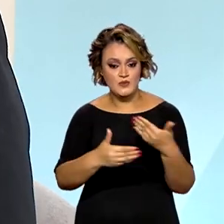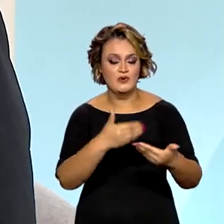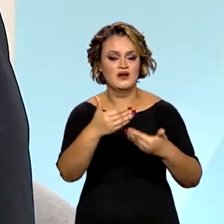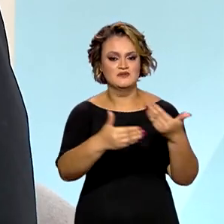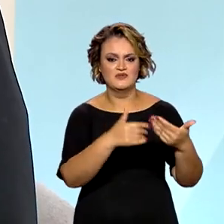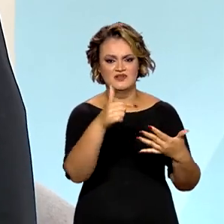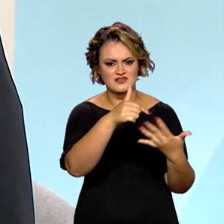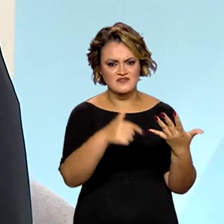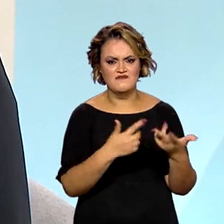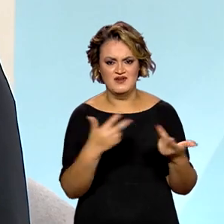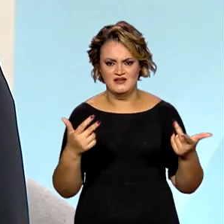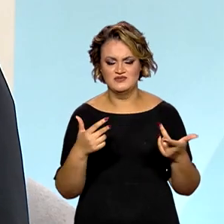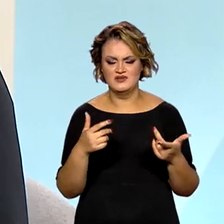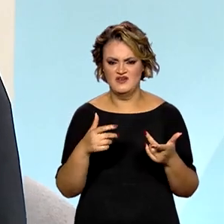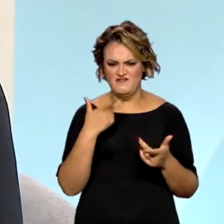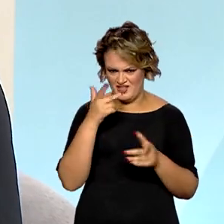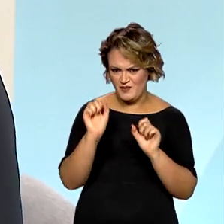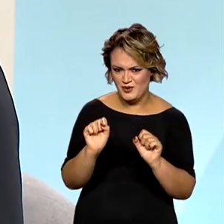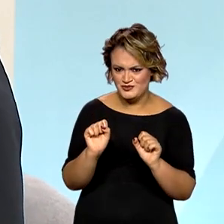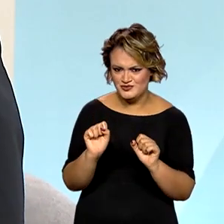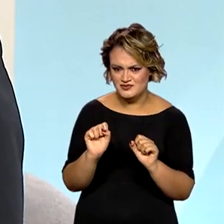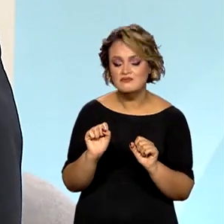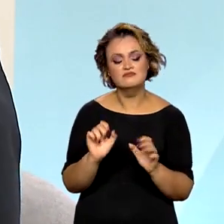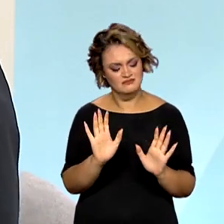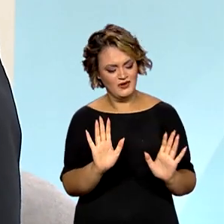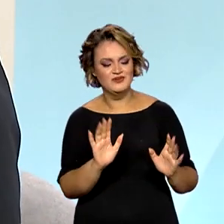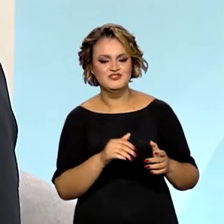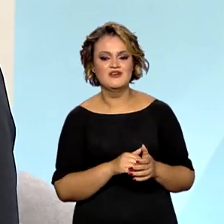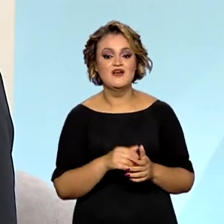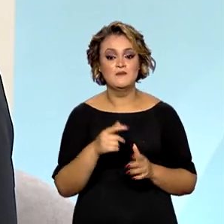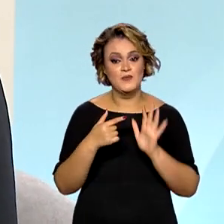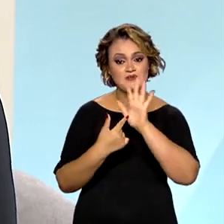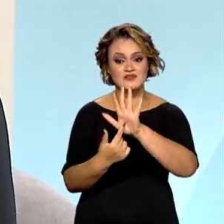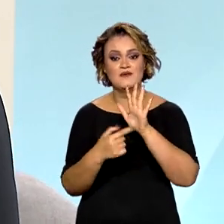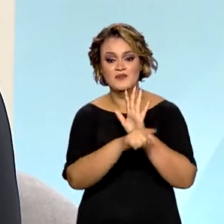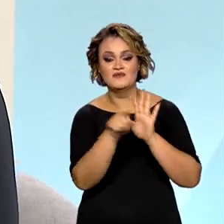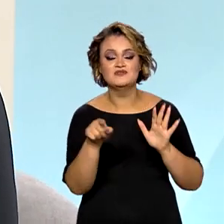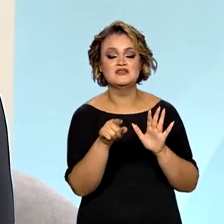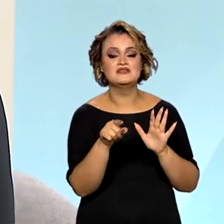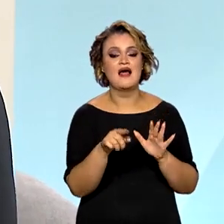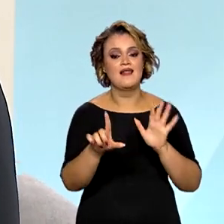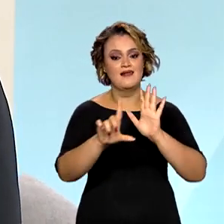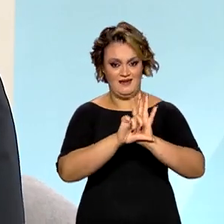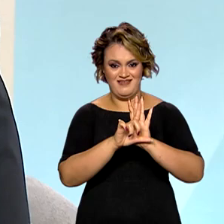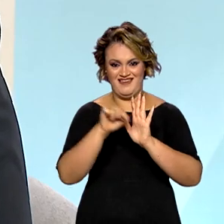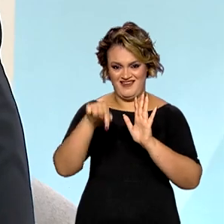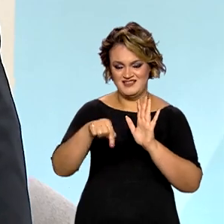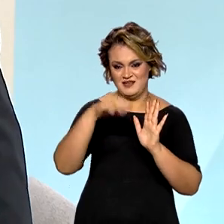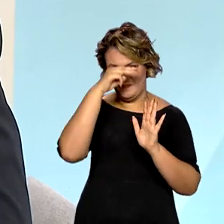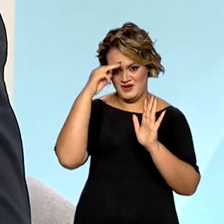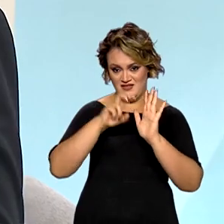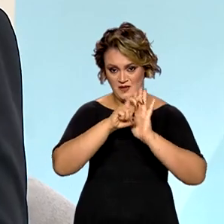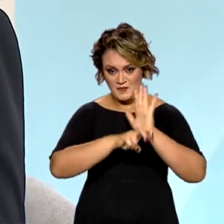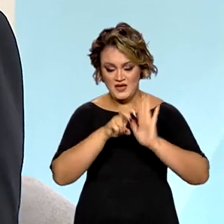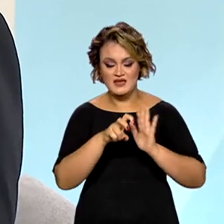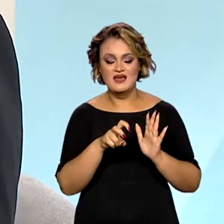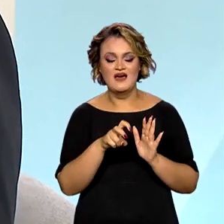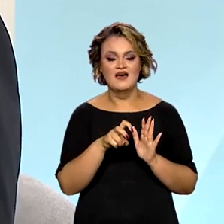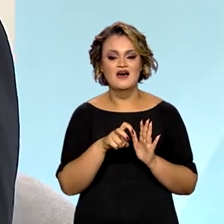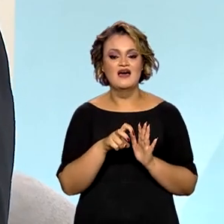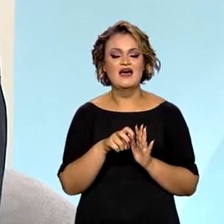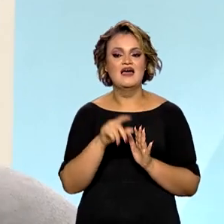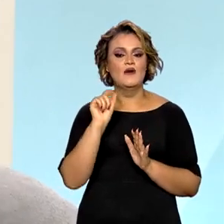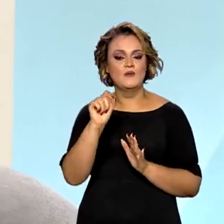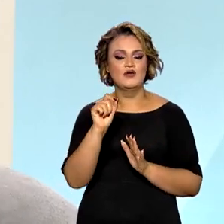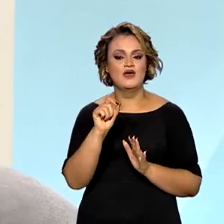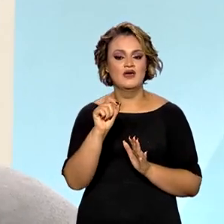queria trazer aqui, não sei se é oportuno já trazer para os nossos espectadores, que a Lei Maria da Penha é muito mais do que o